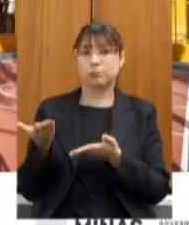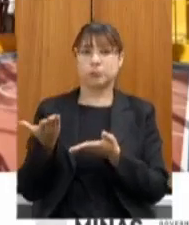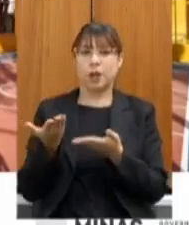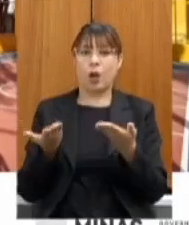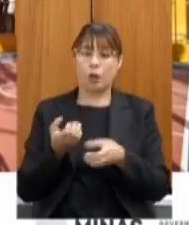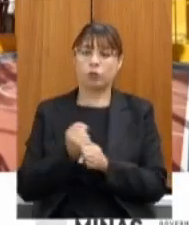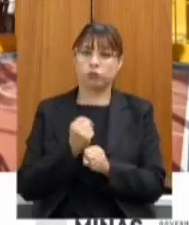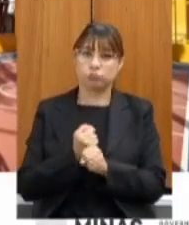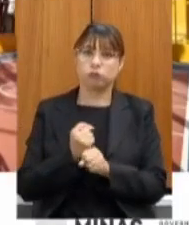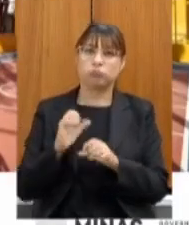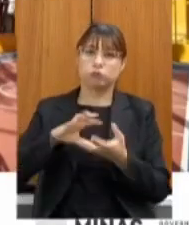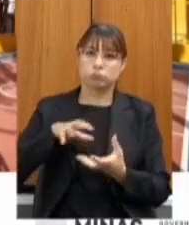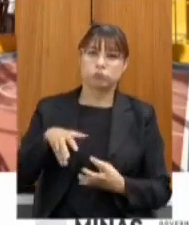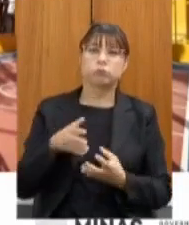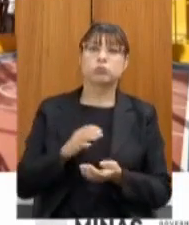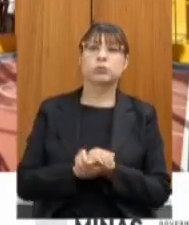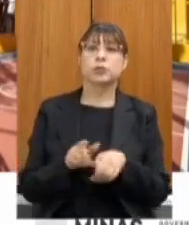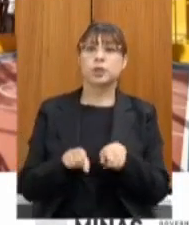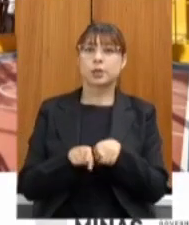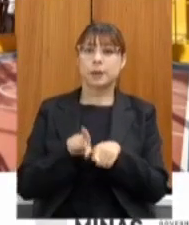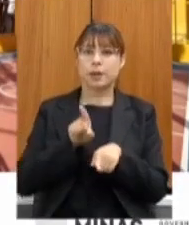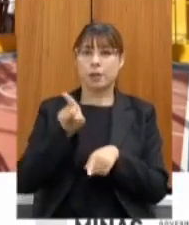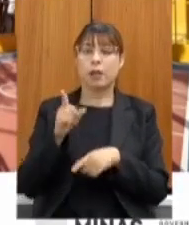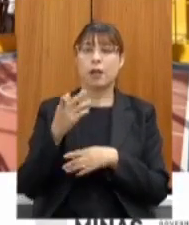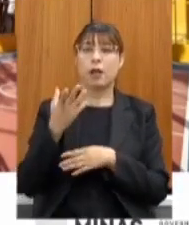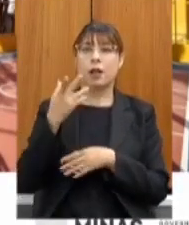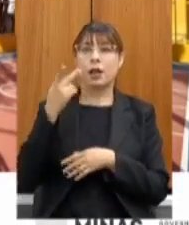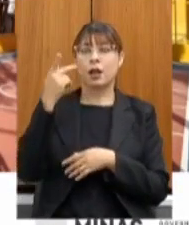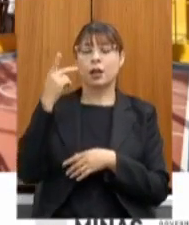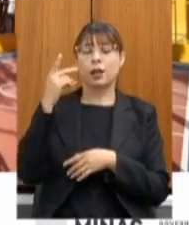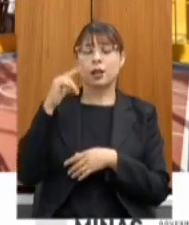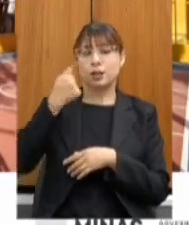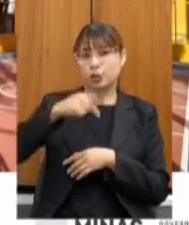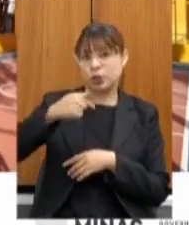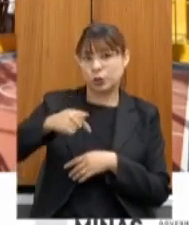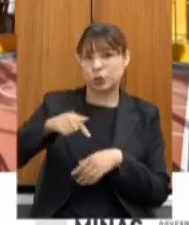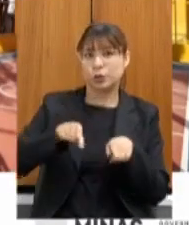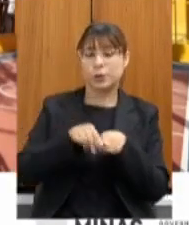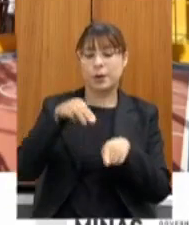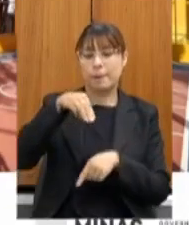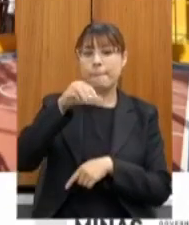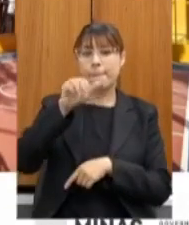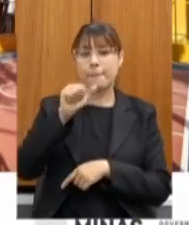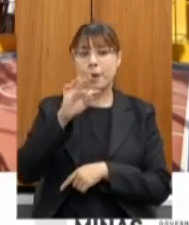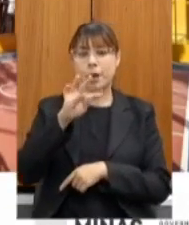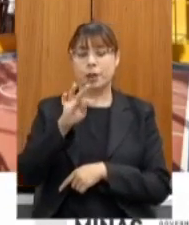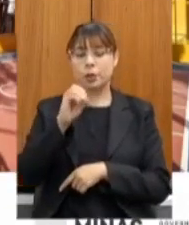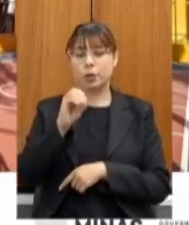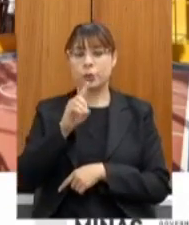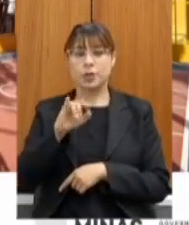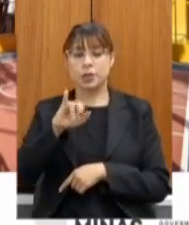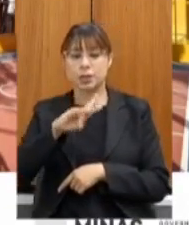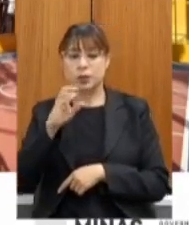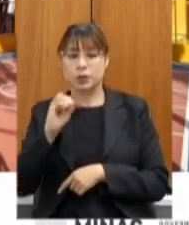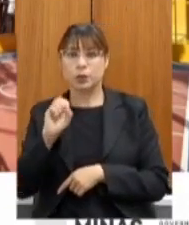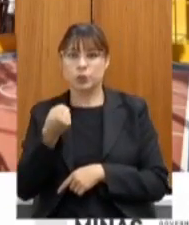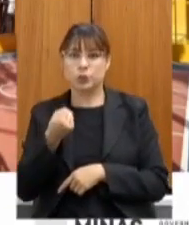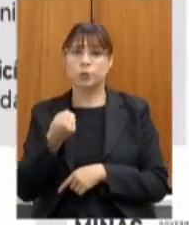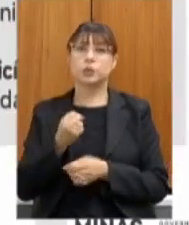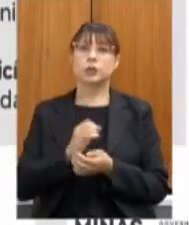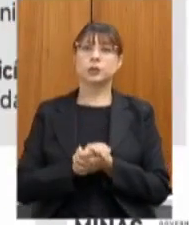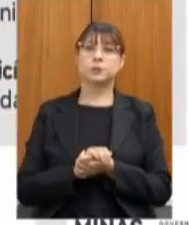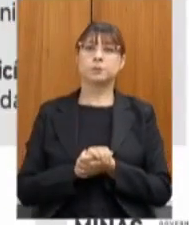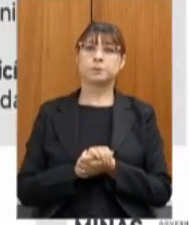essa na superintendência de Sete Lagoas em Matosinhos também a transformação desse espaço nessa quadra por